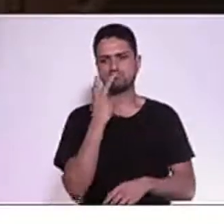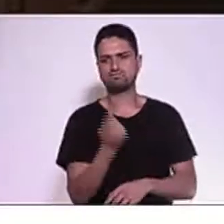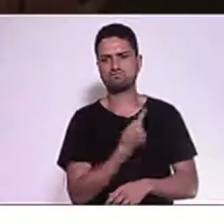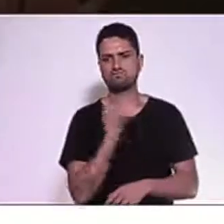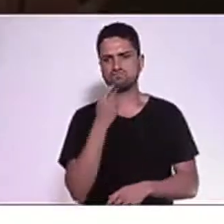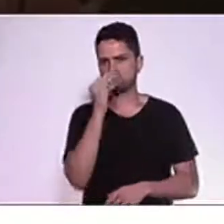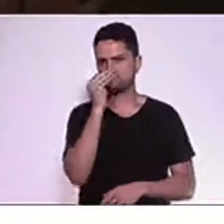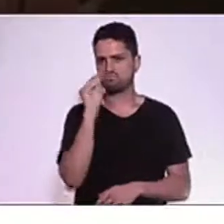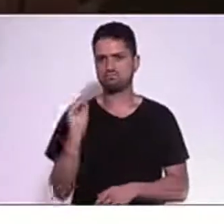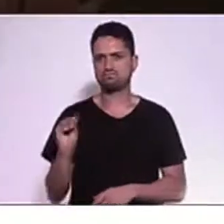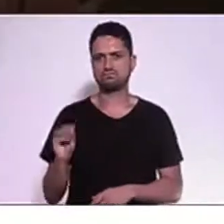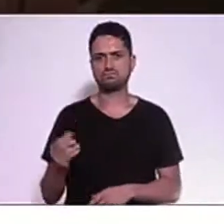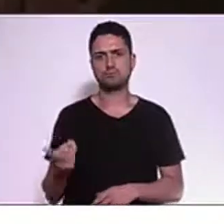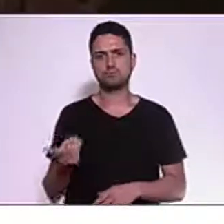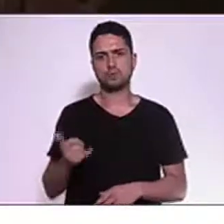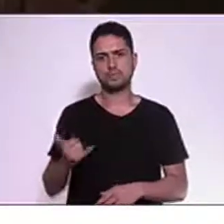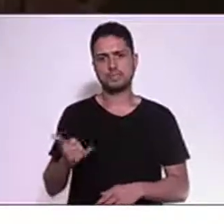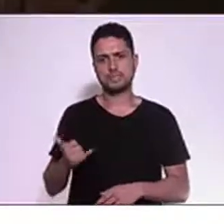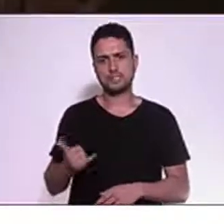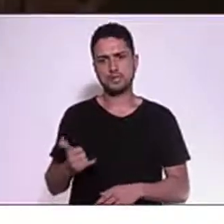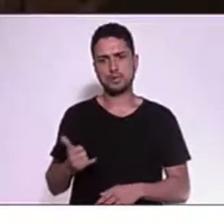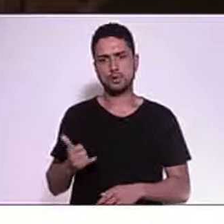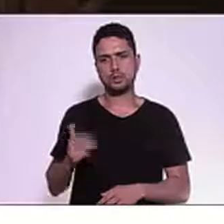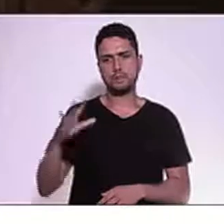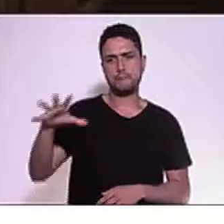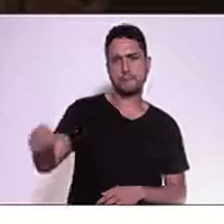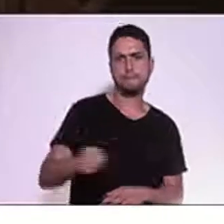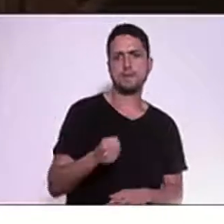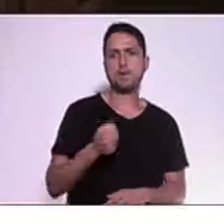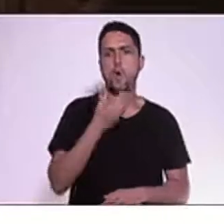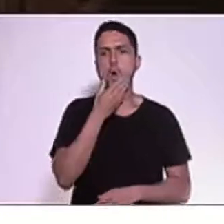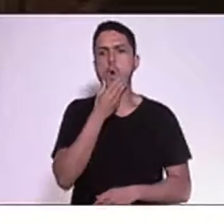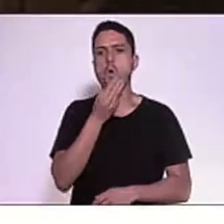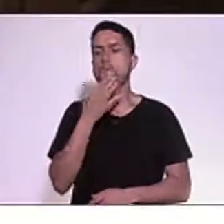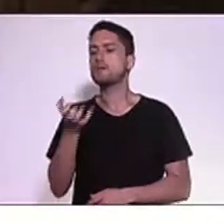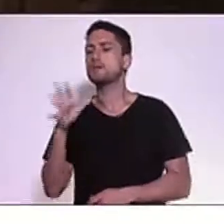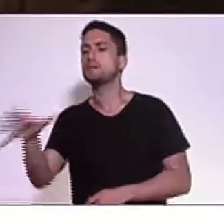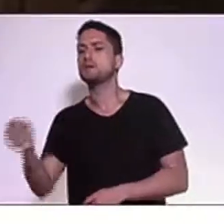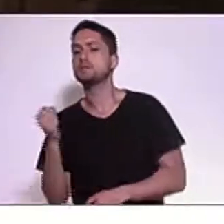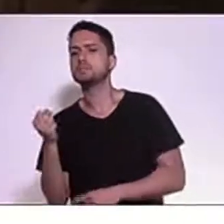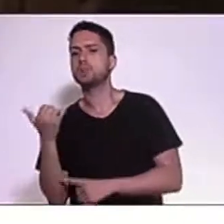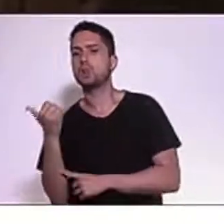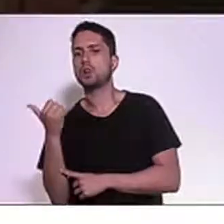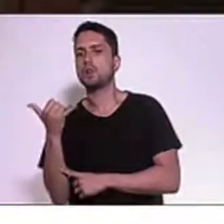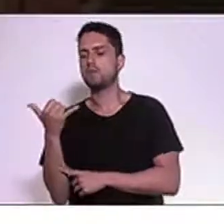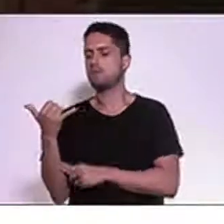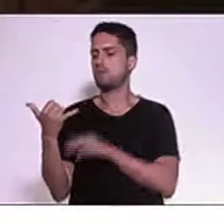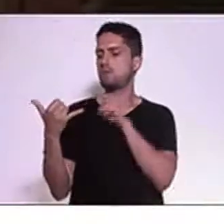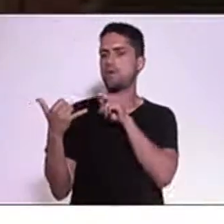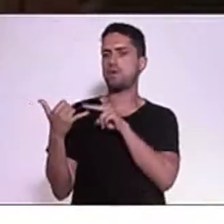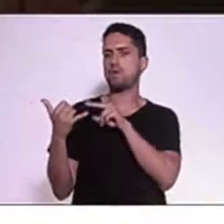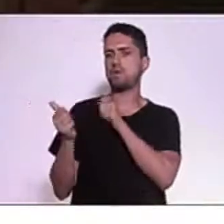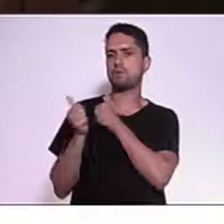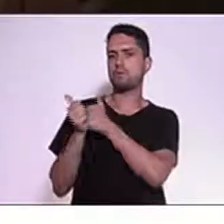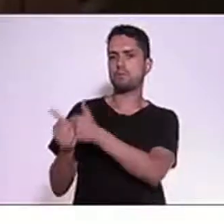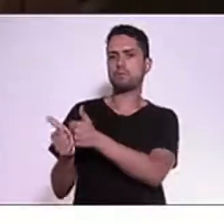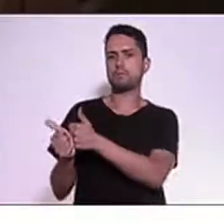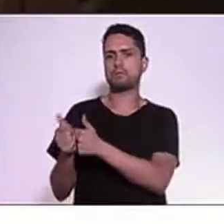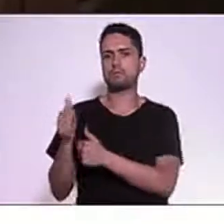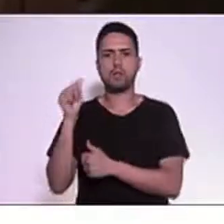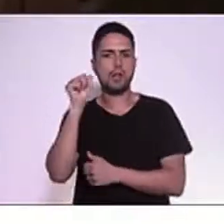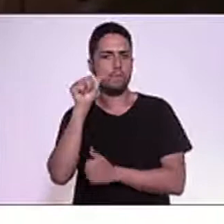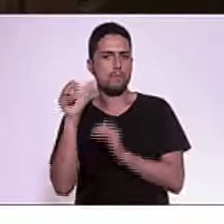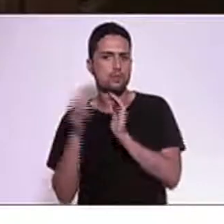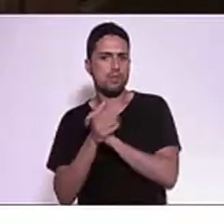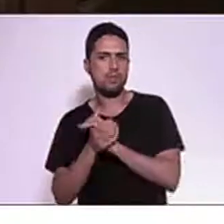um celular que é pego para ficar ali monitorando a companheira, namorada,